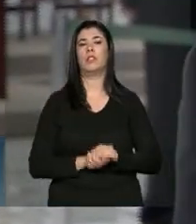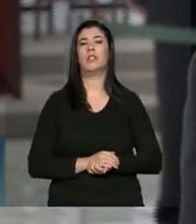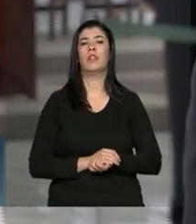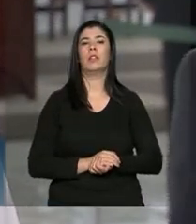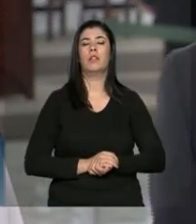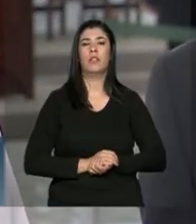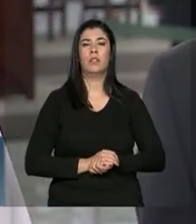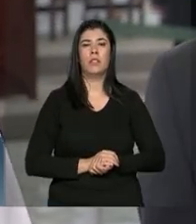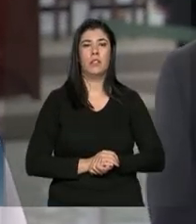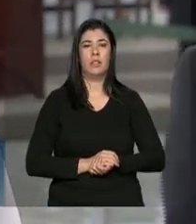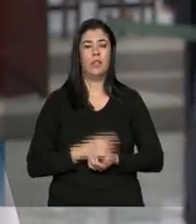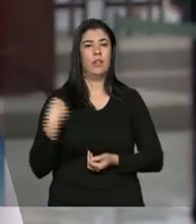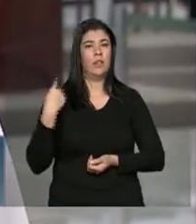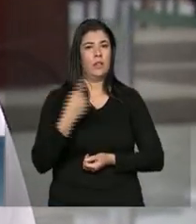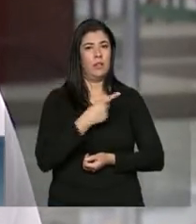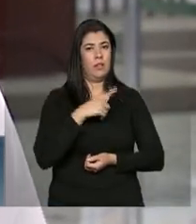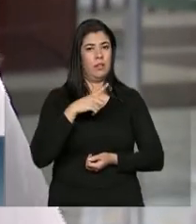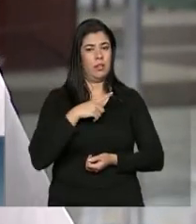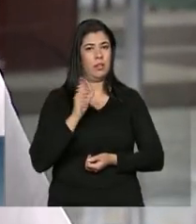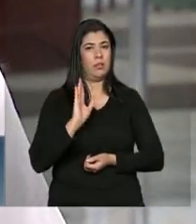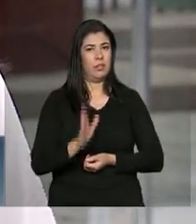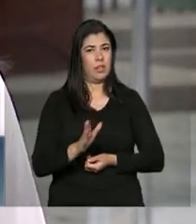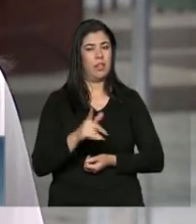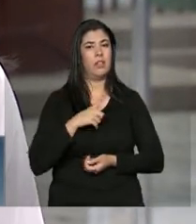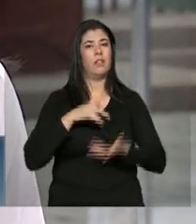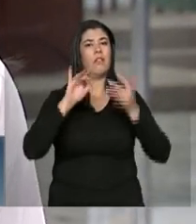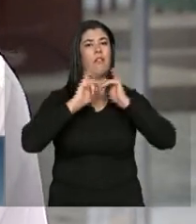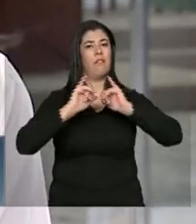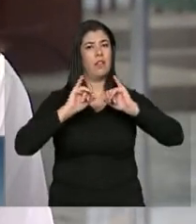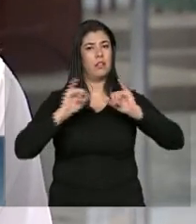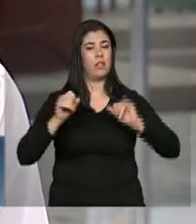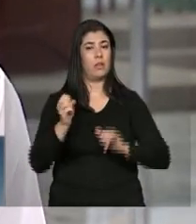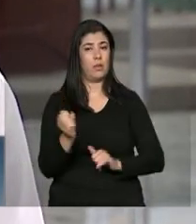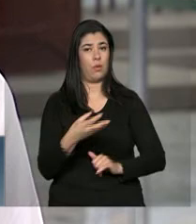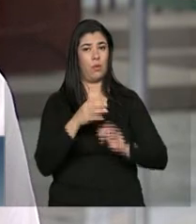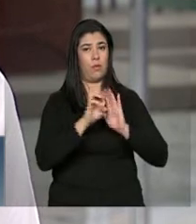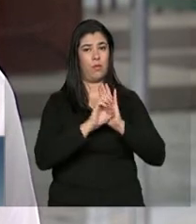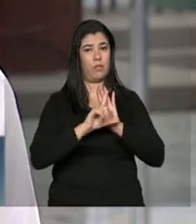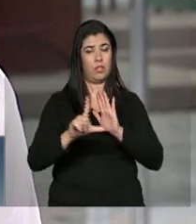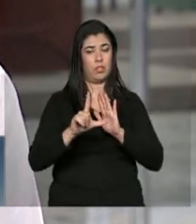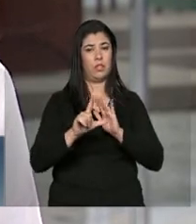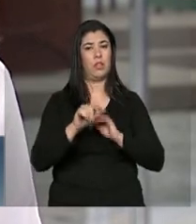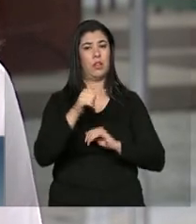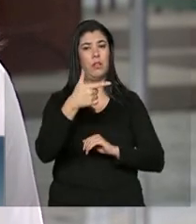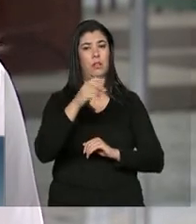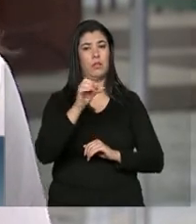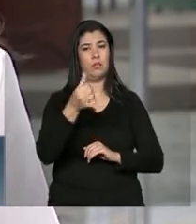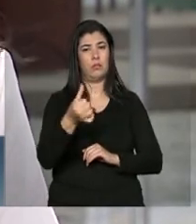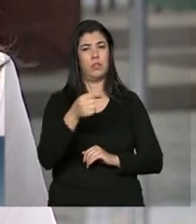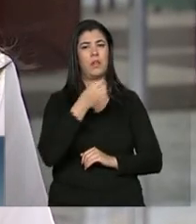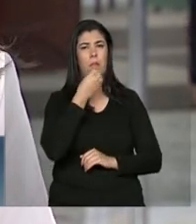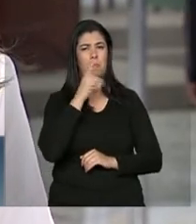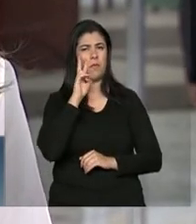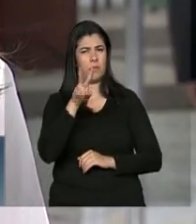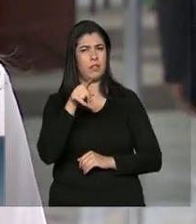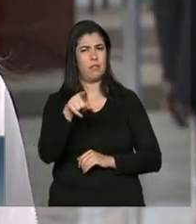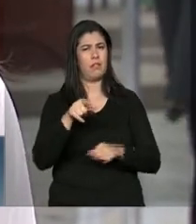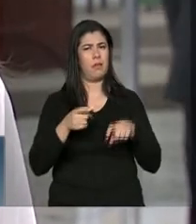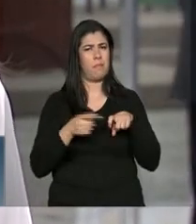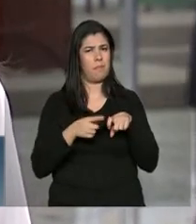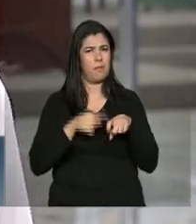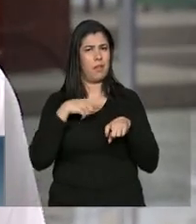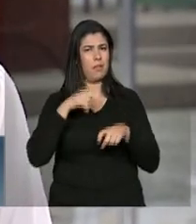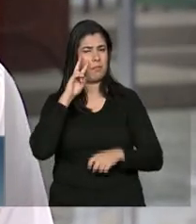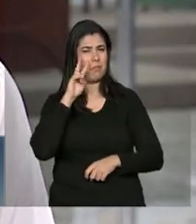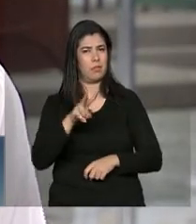coordenador. Bom, e nós temos aí em primeira mão que vai ser lançado o novo edital para 2016. Vale a pena você que é médico ficar atento